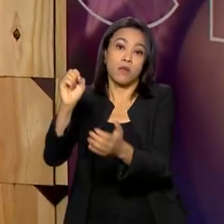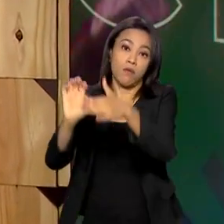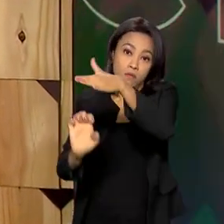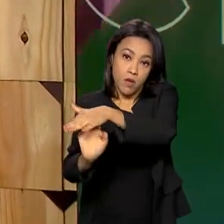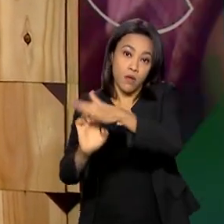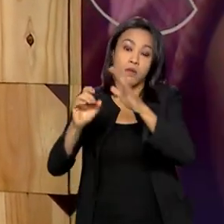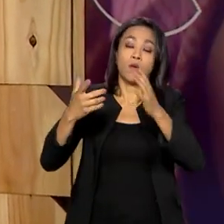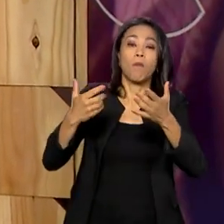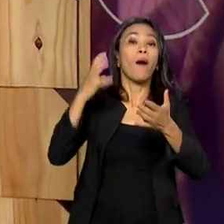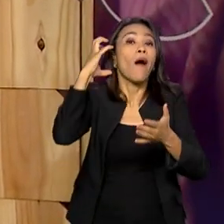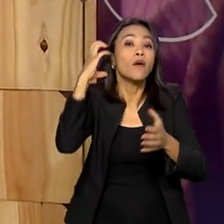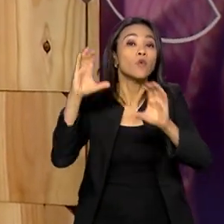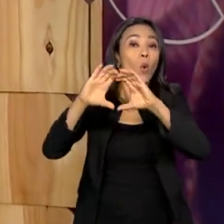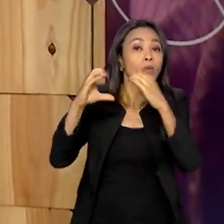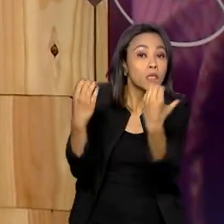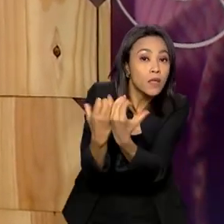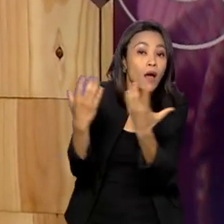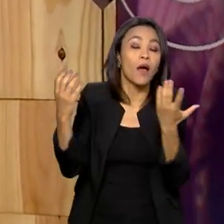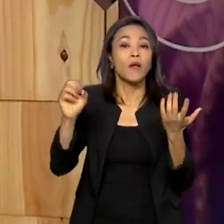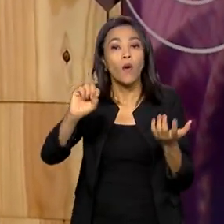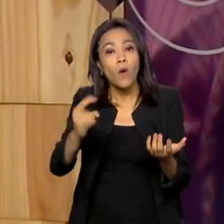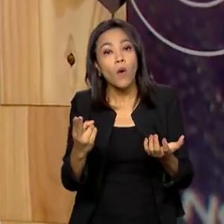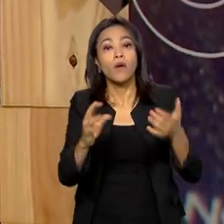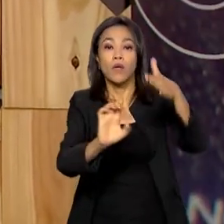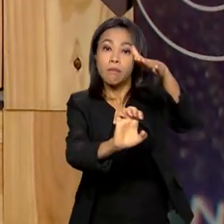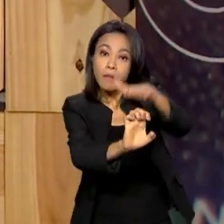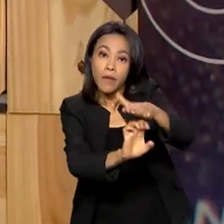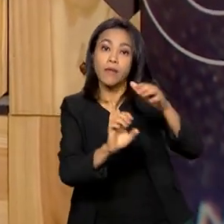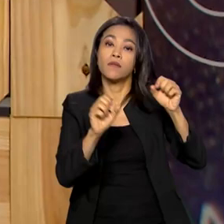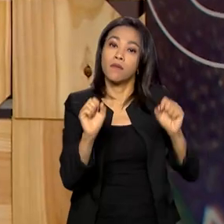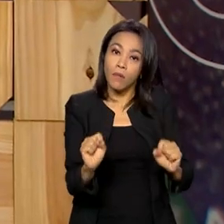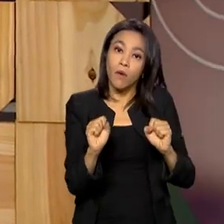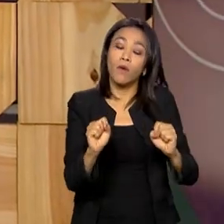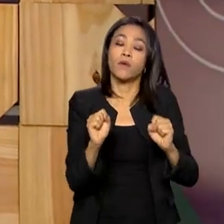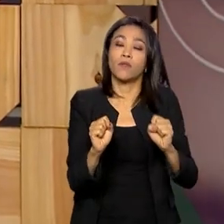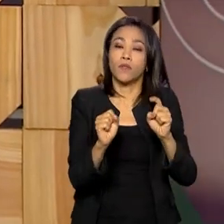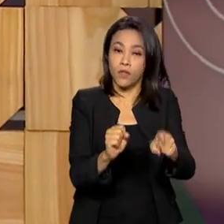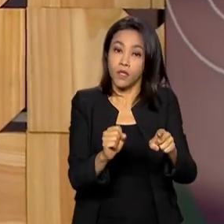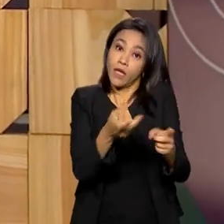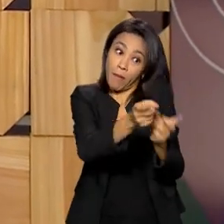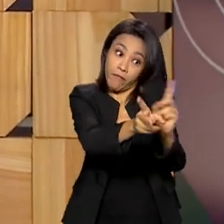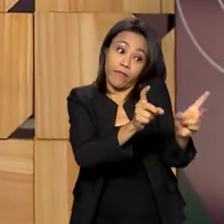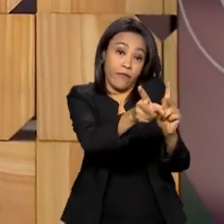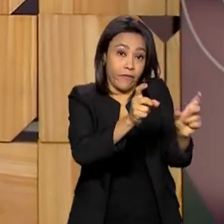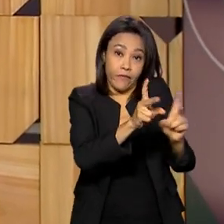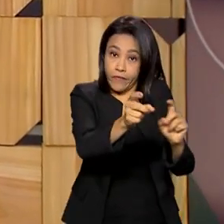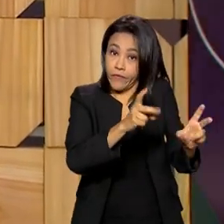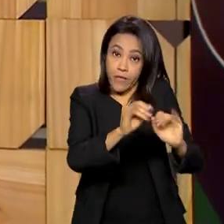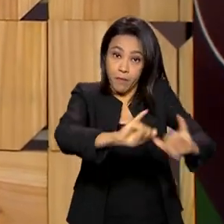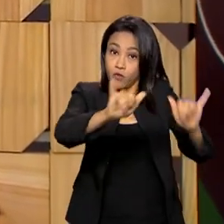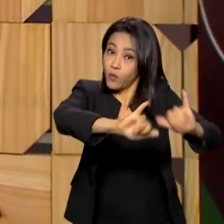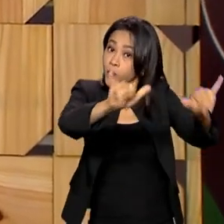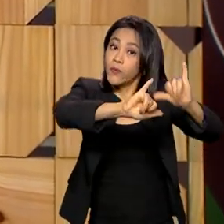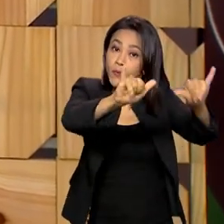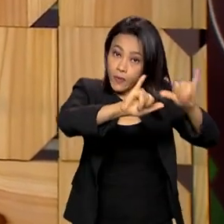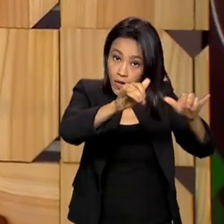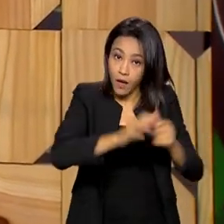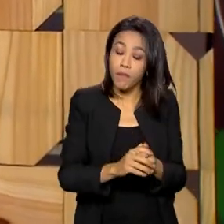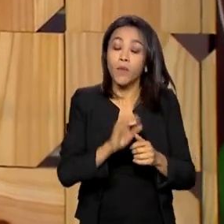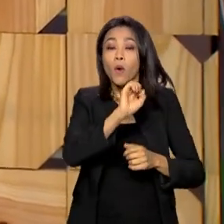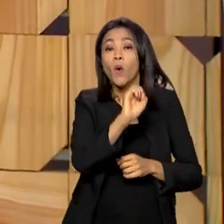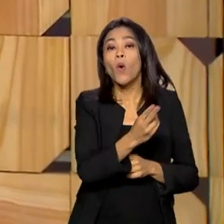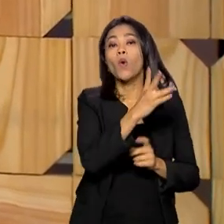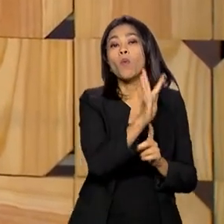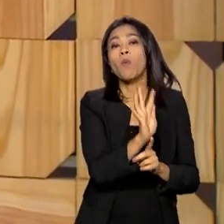comunitária, ou de uma empresa, no caso de uma rádiofusão comercial. E também uma fundação no